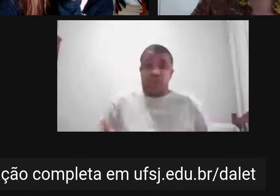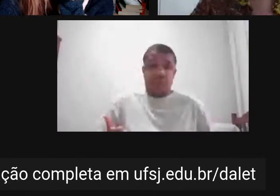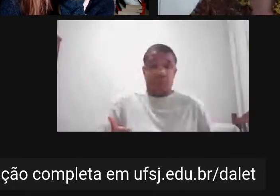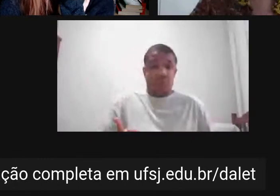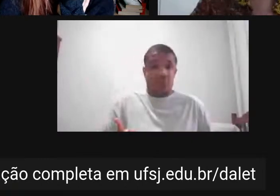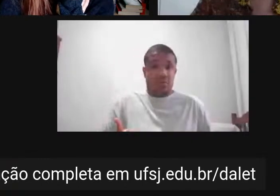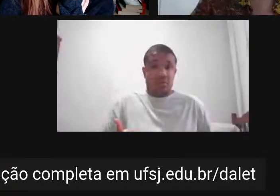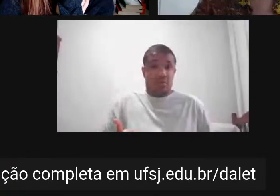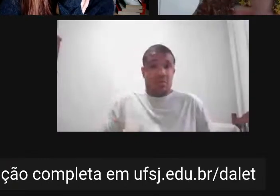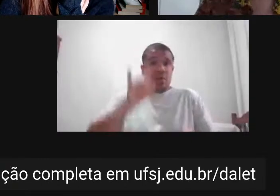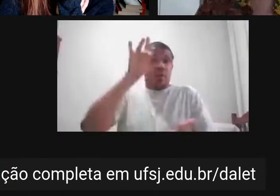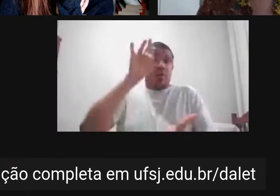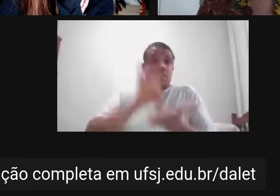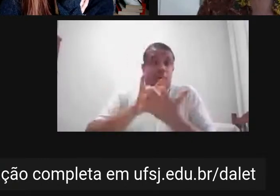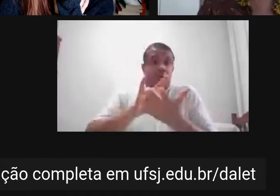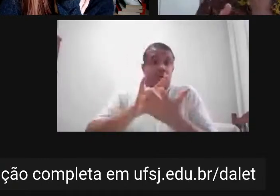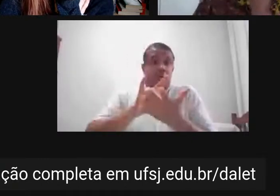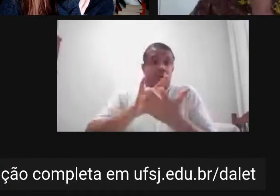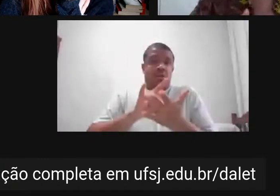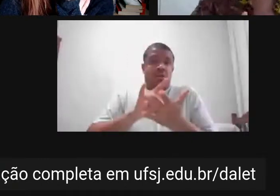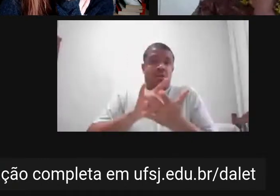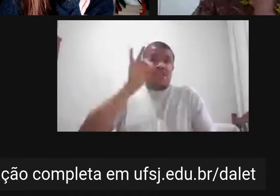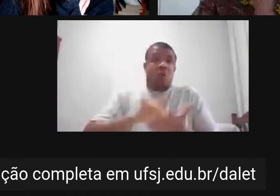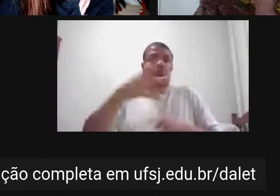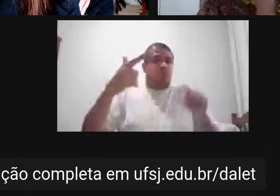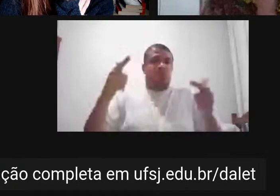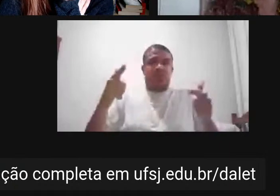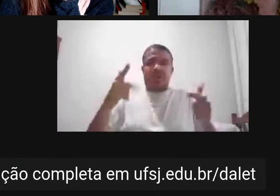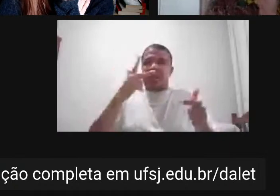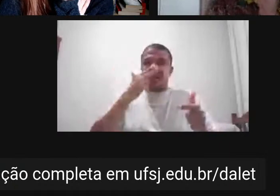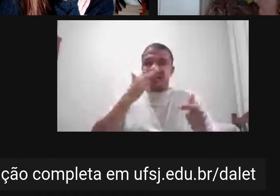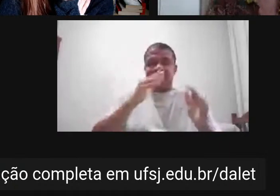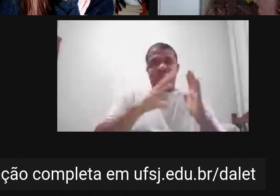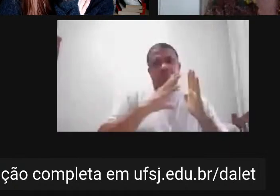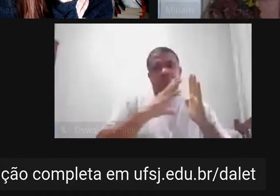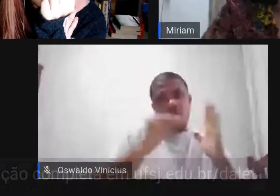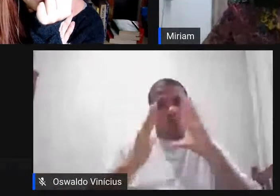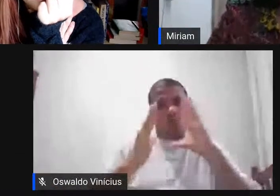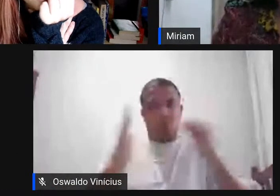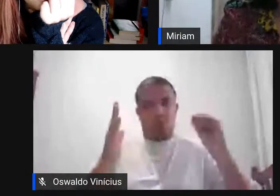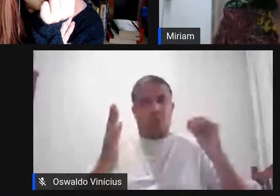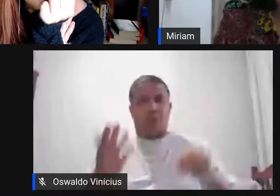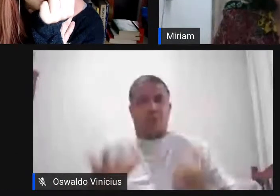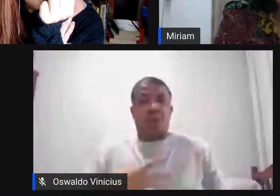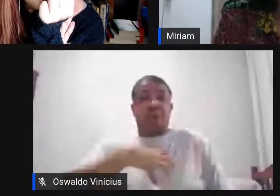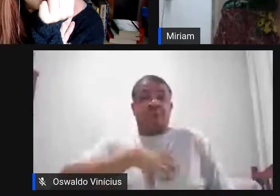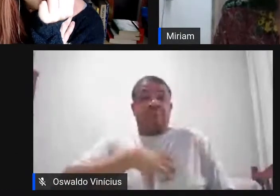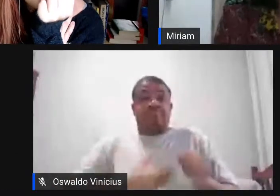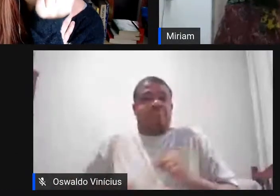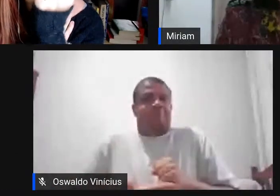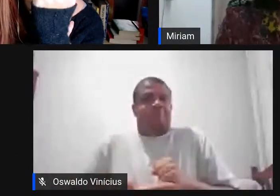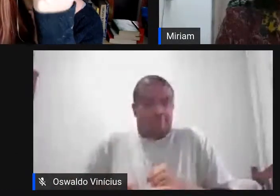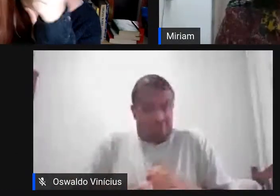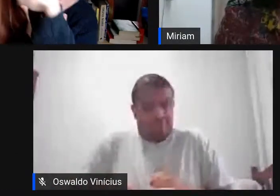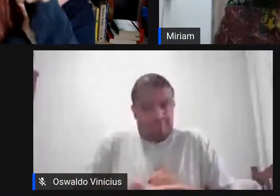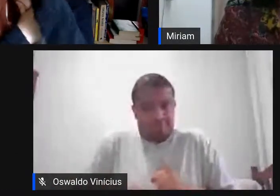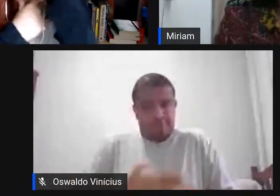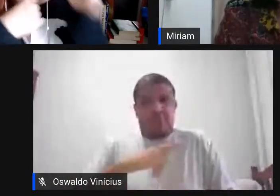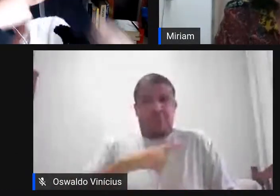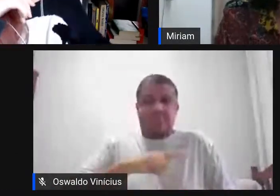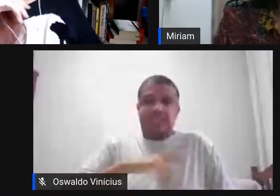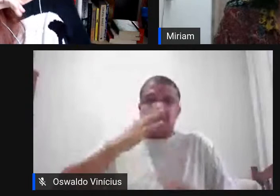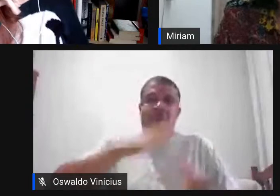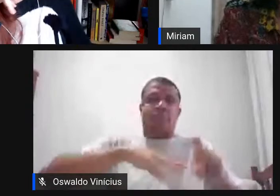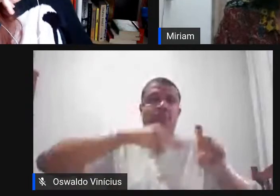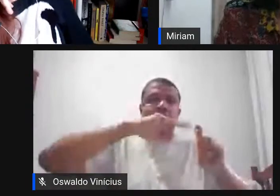autêntica assim inovadora não tem normalmente as coisas tem uma fonte de inspiração então às vezes não sei é um mito aí